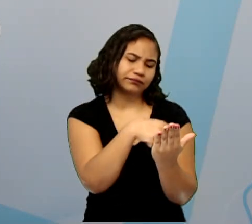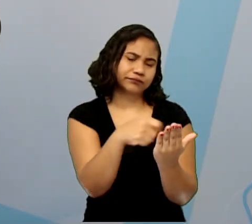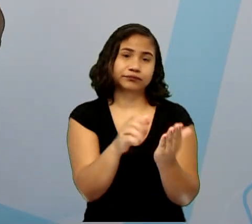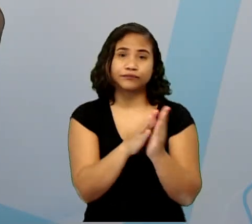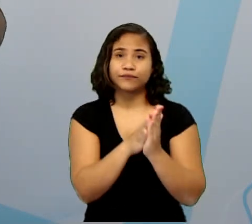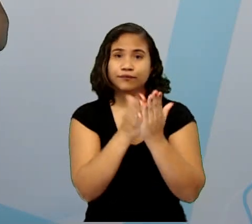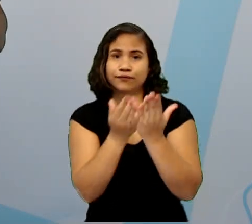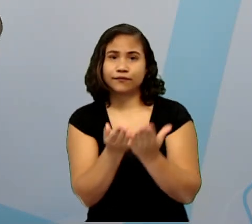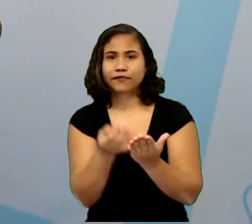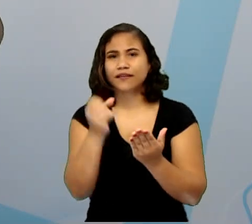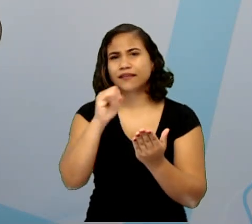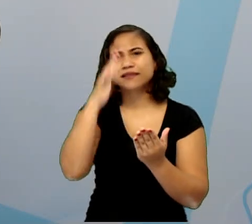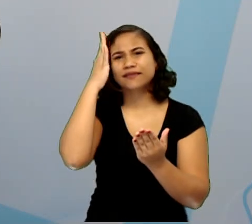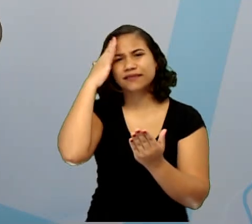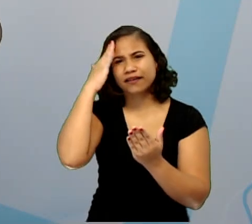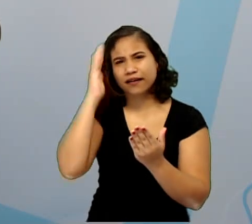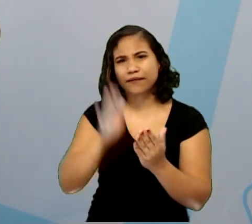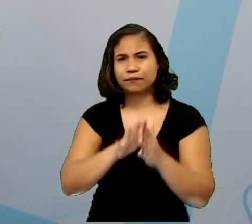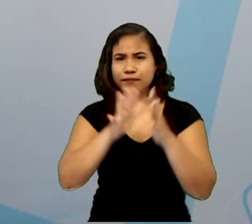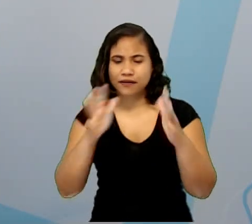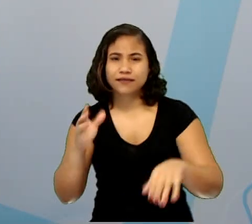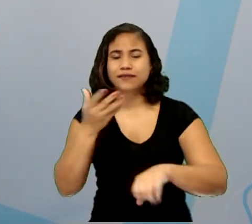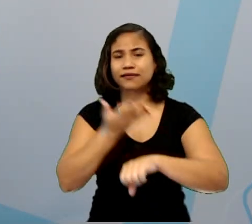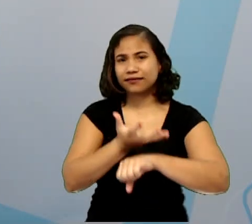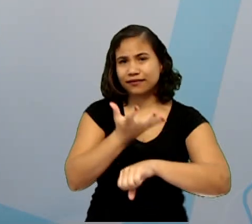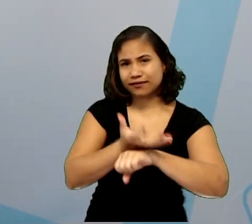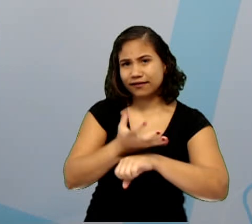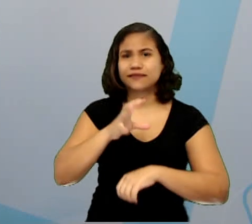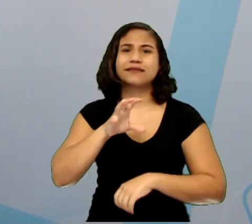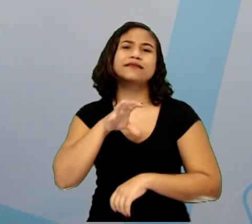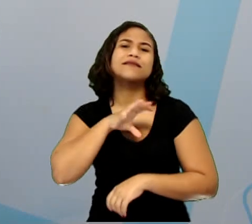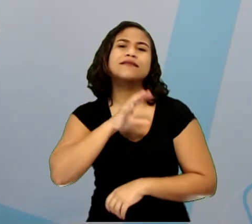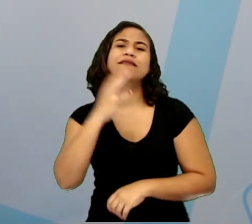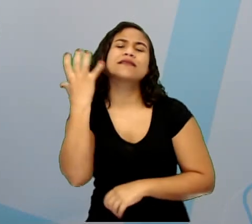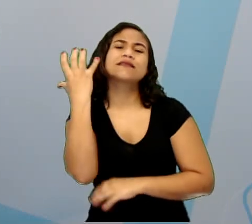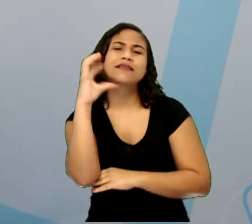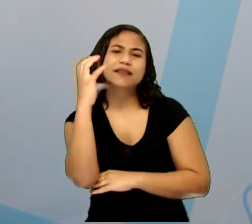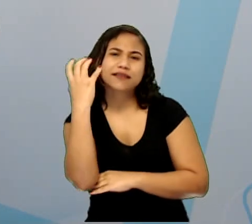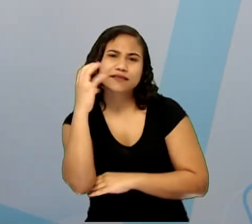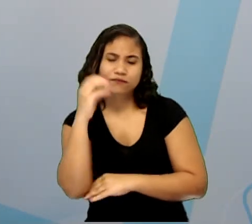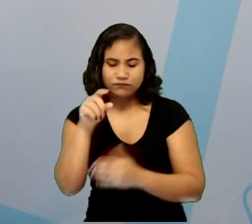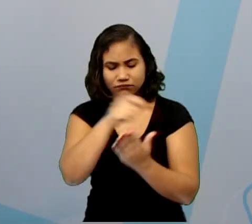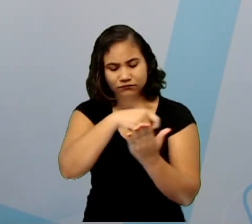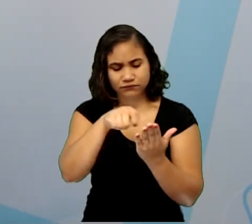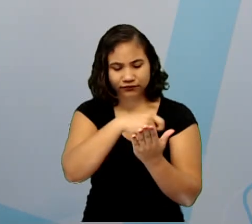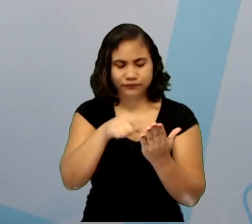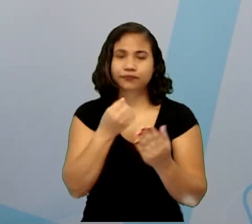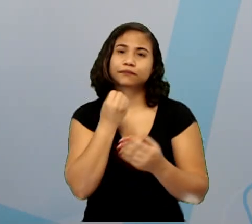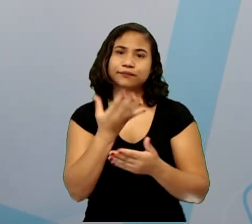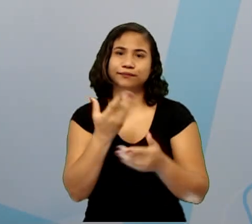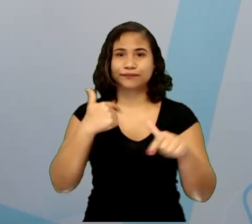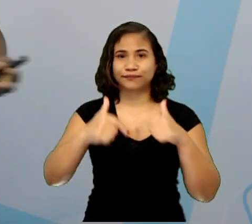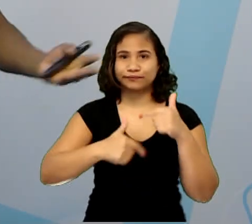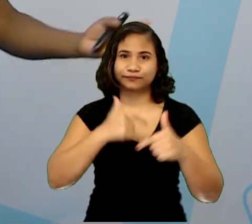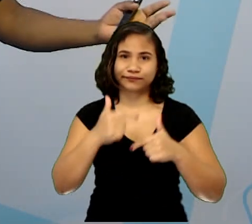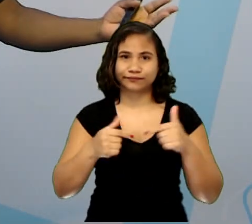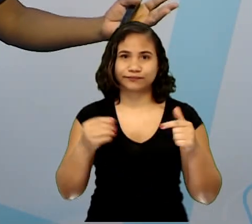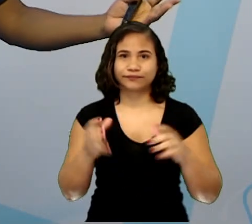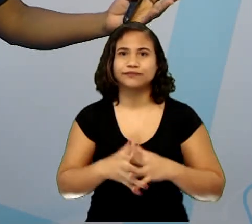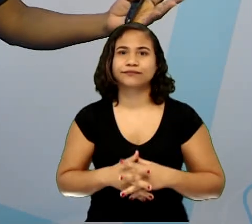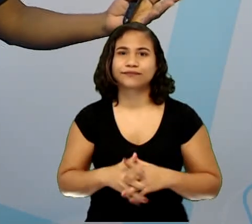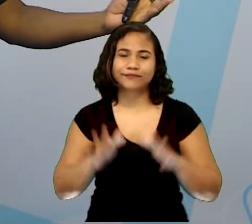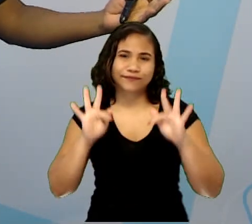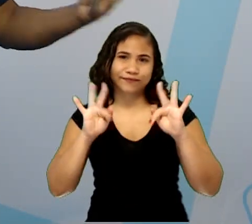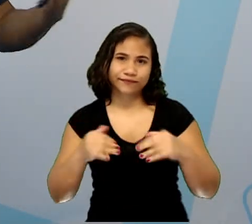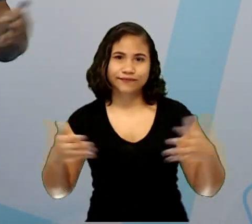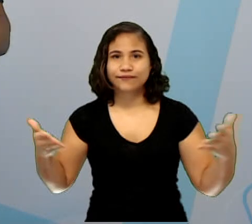caderno, se você separou na matéria de ciência, anote tudo e bom trabalho! Por